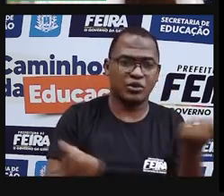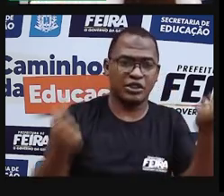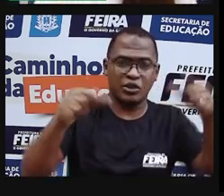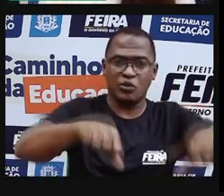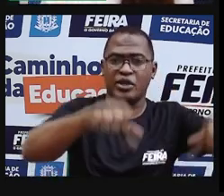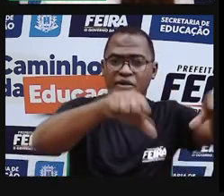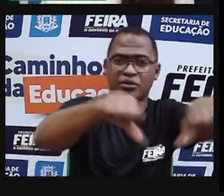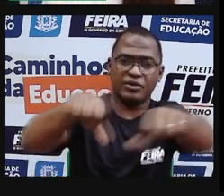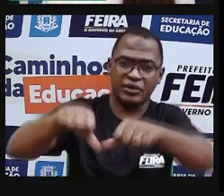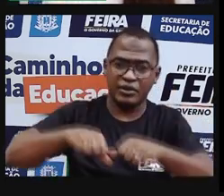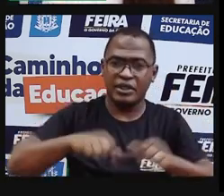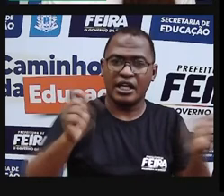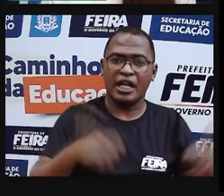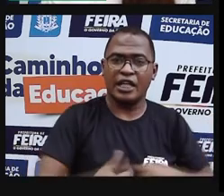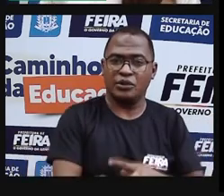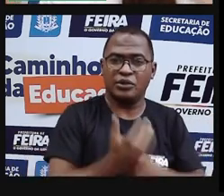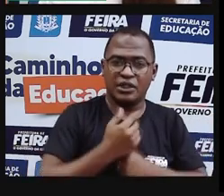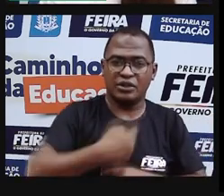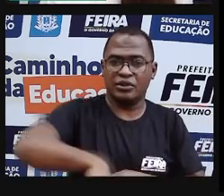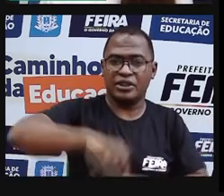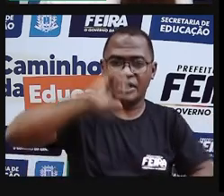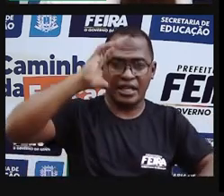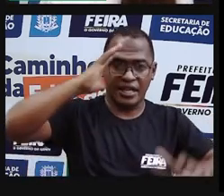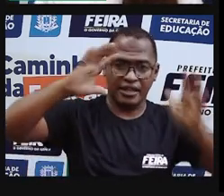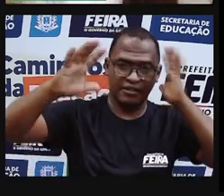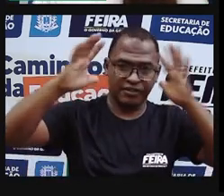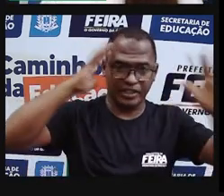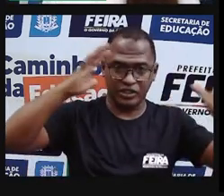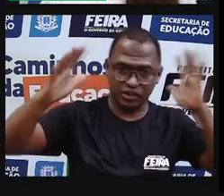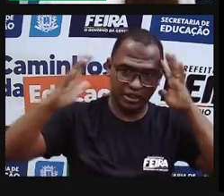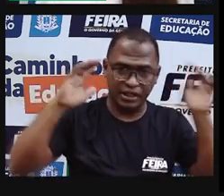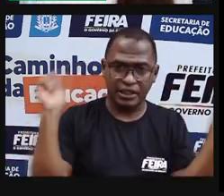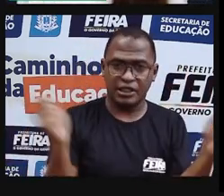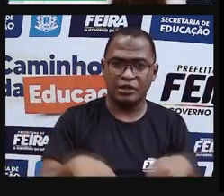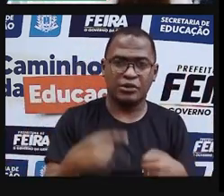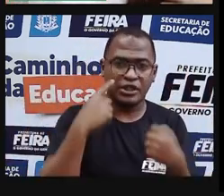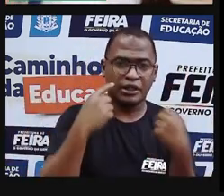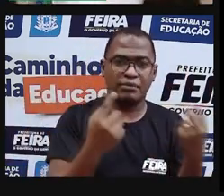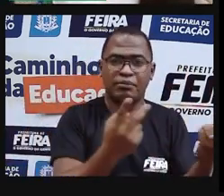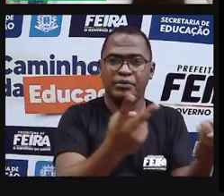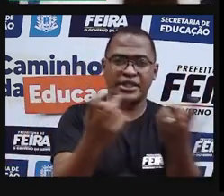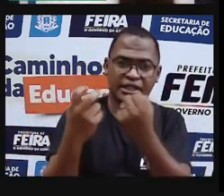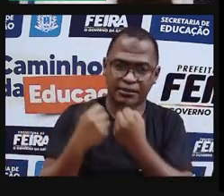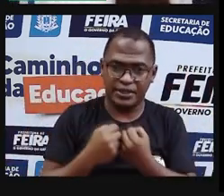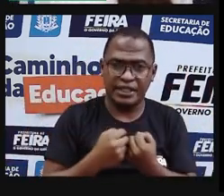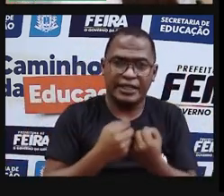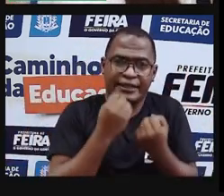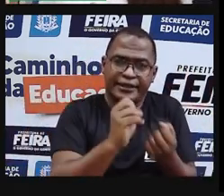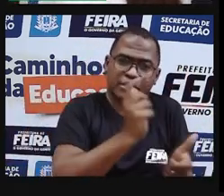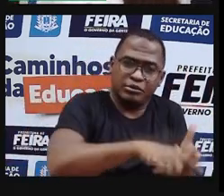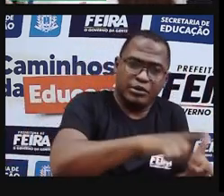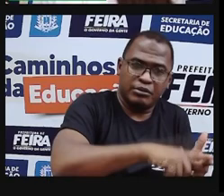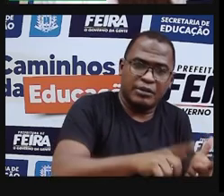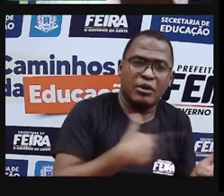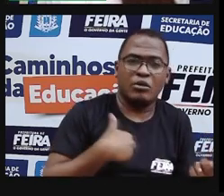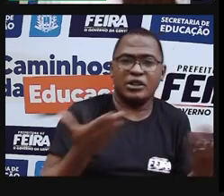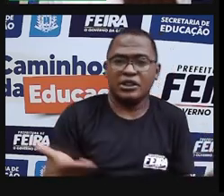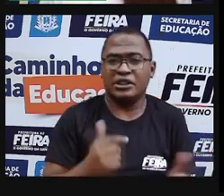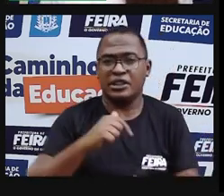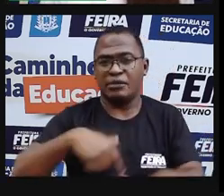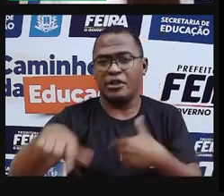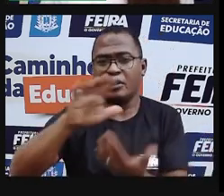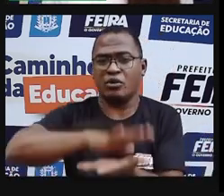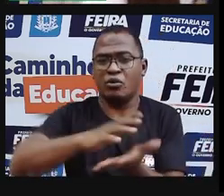e nos leva para um espaço muito mais criativo, muito mais inventivo, muito mais alegre, muito mais colorido.